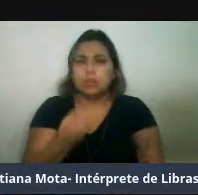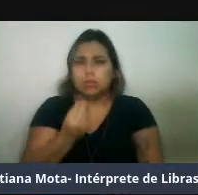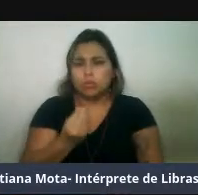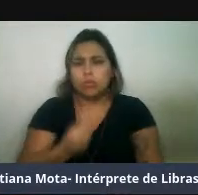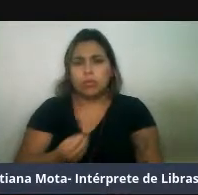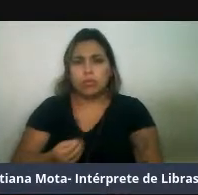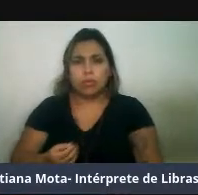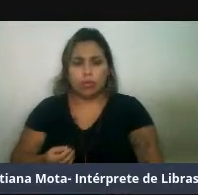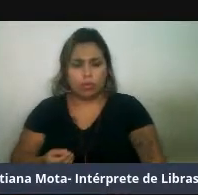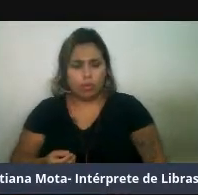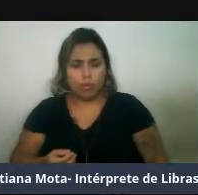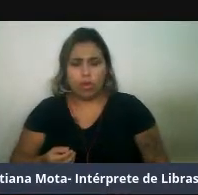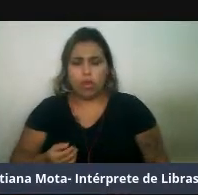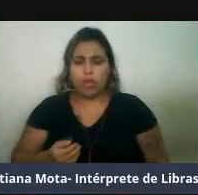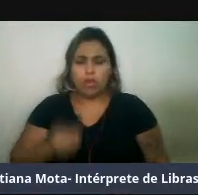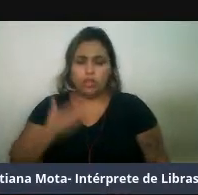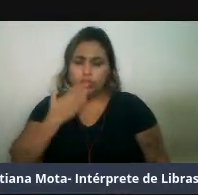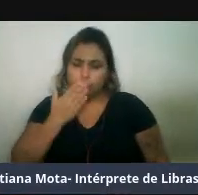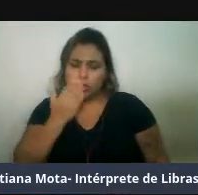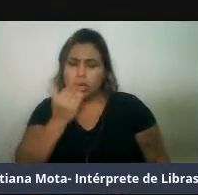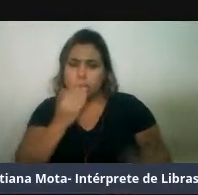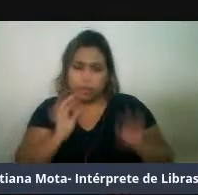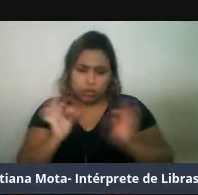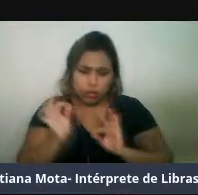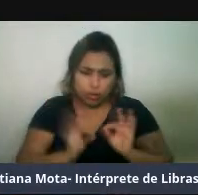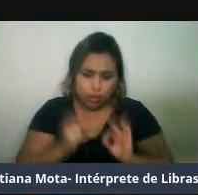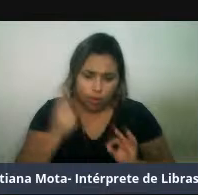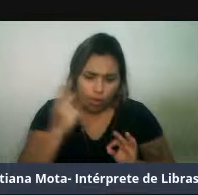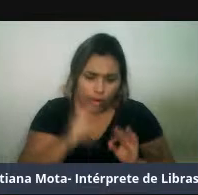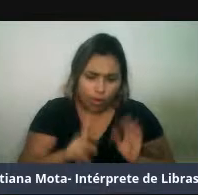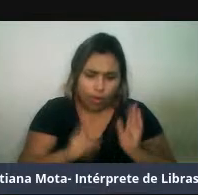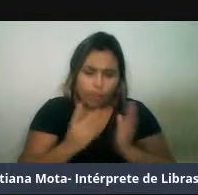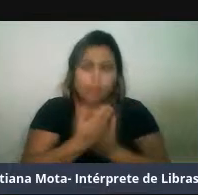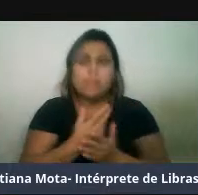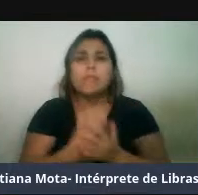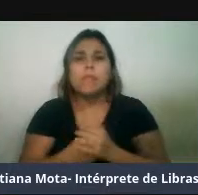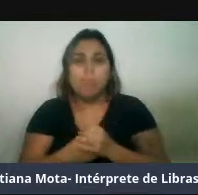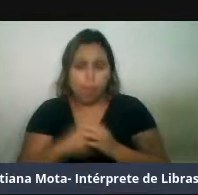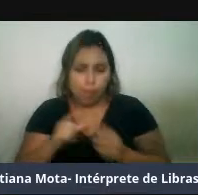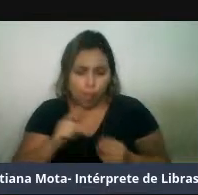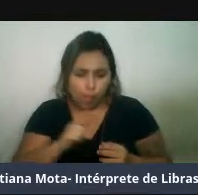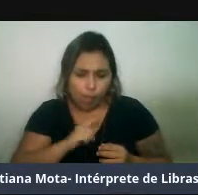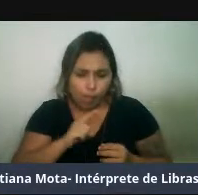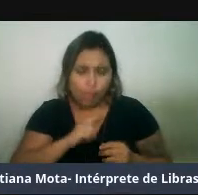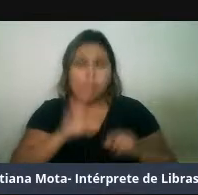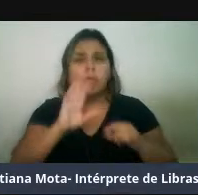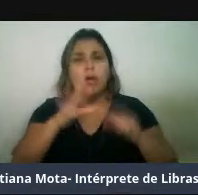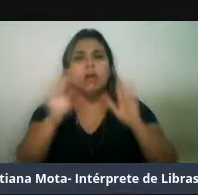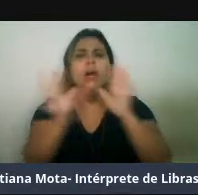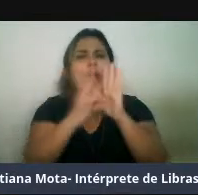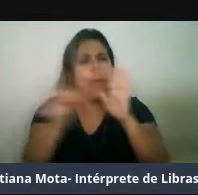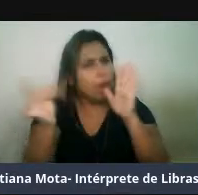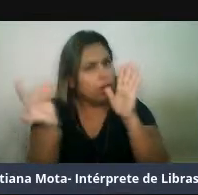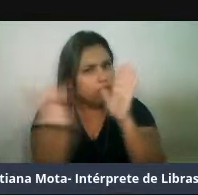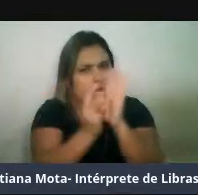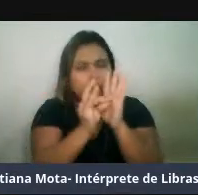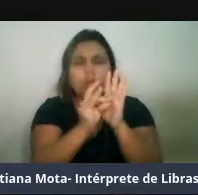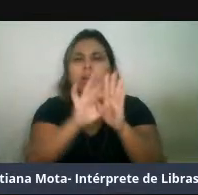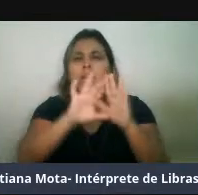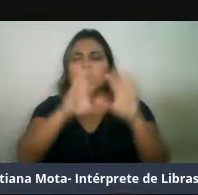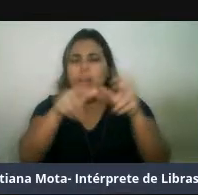mandar nessa distribuição, digamos assim, embora a gente tenha esse padrão geral, a gente vai ter muitas